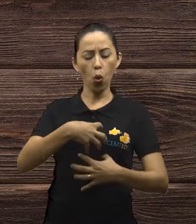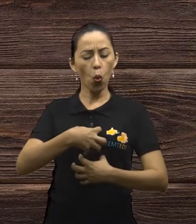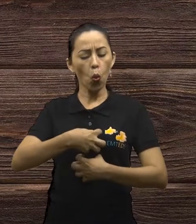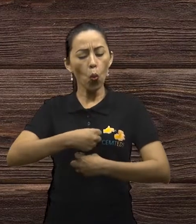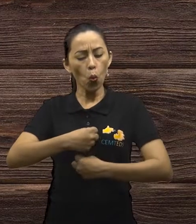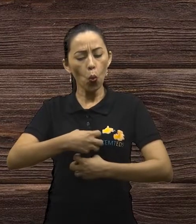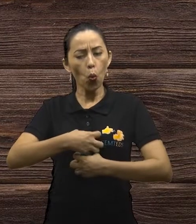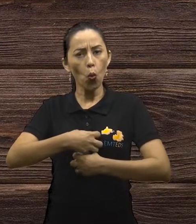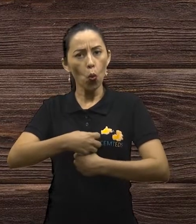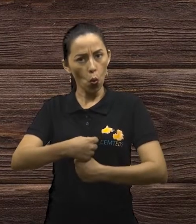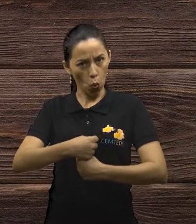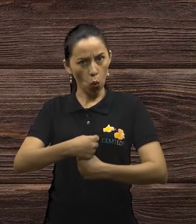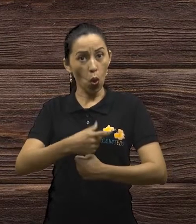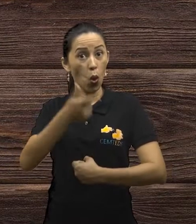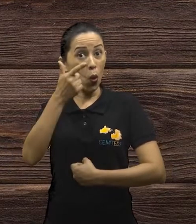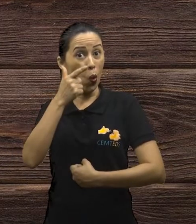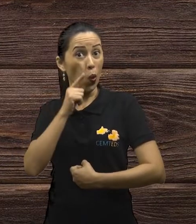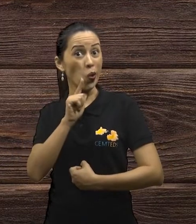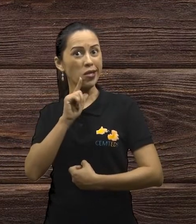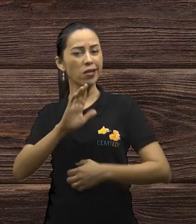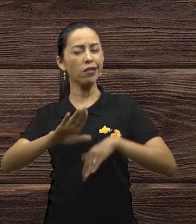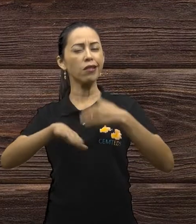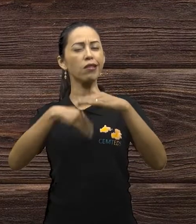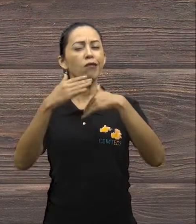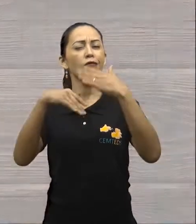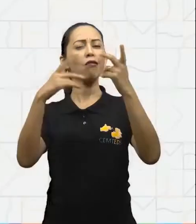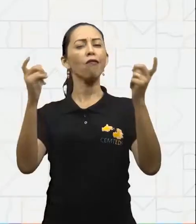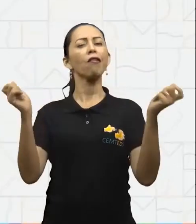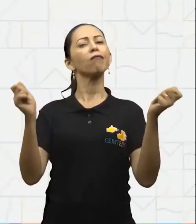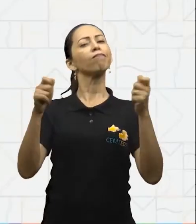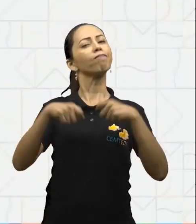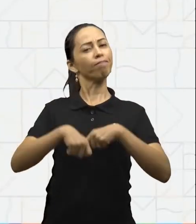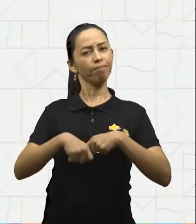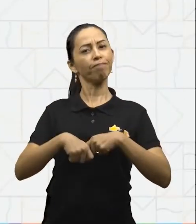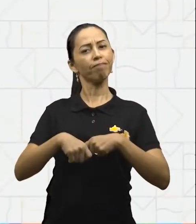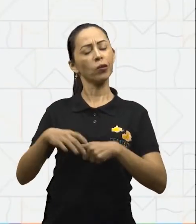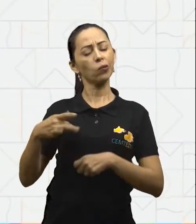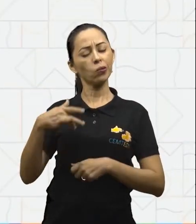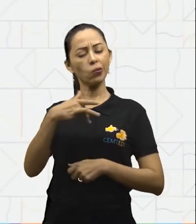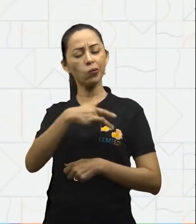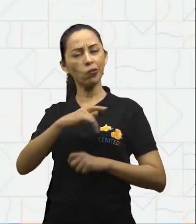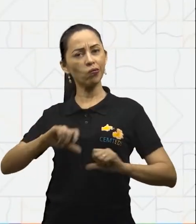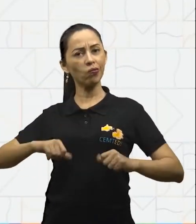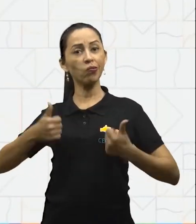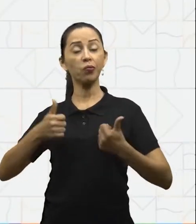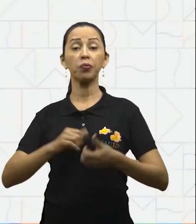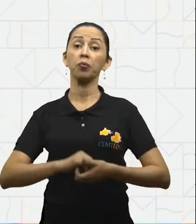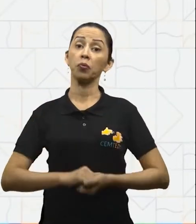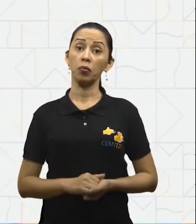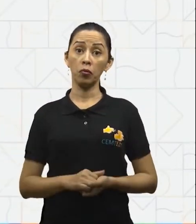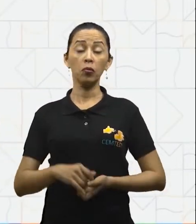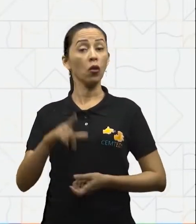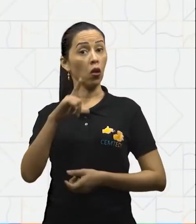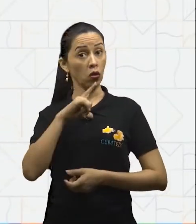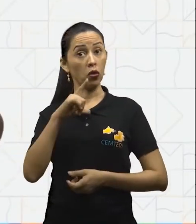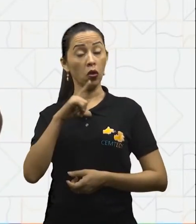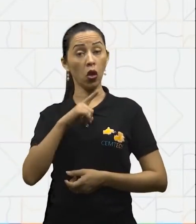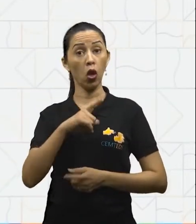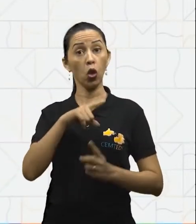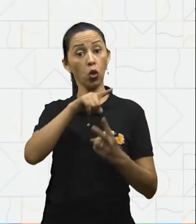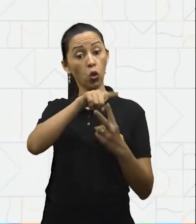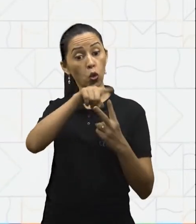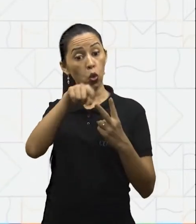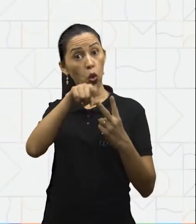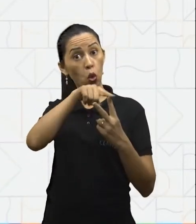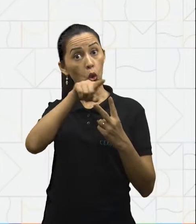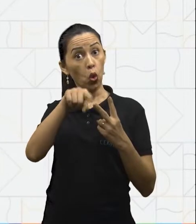atividades de manutenção e crescimento. Existem dois sistemas do corpo humano ligados diretamente ao